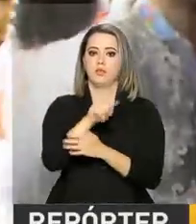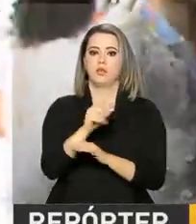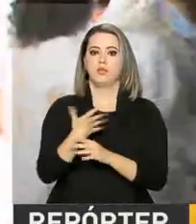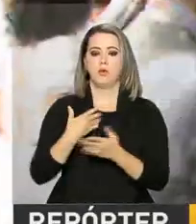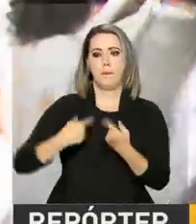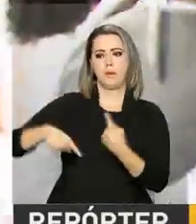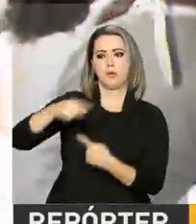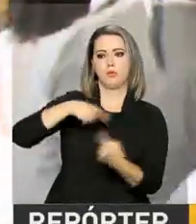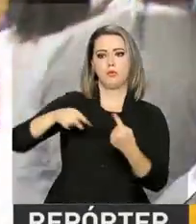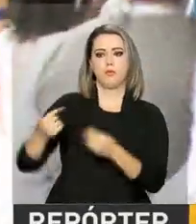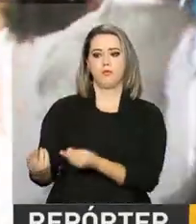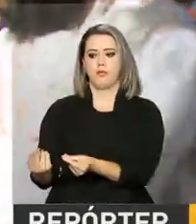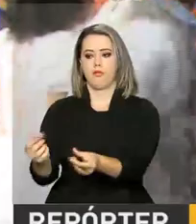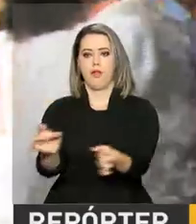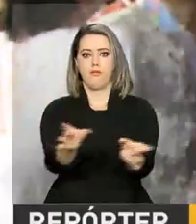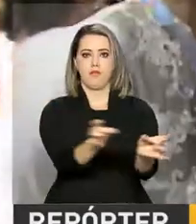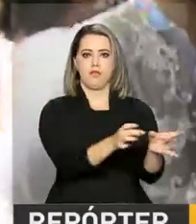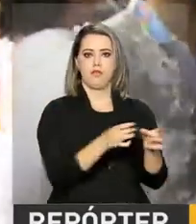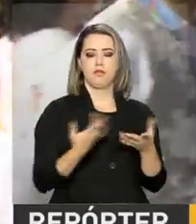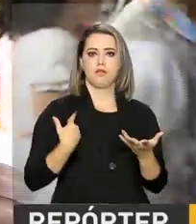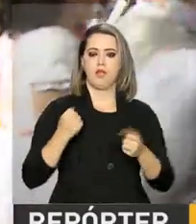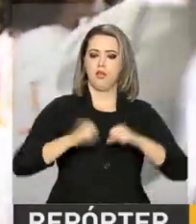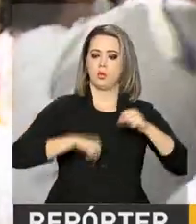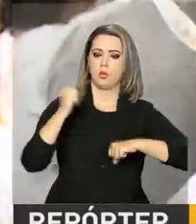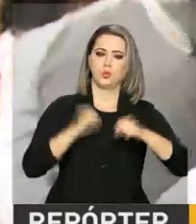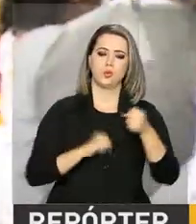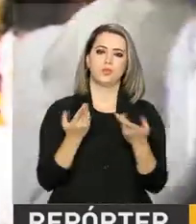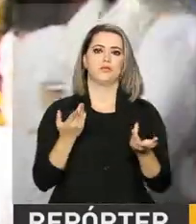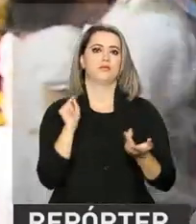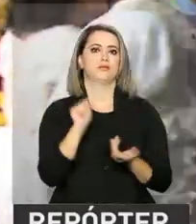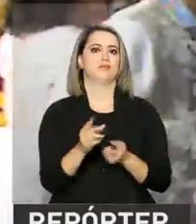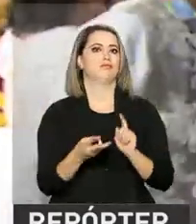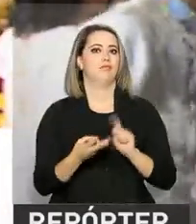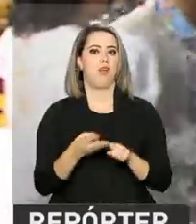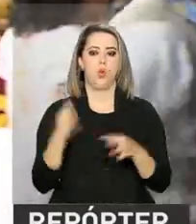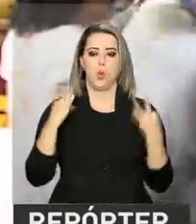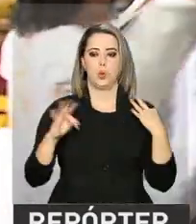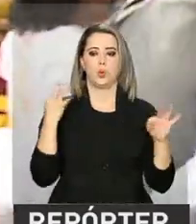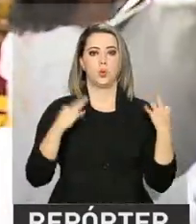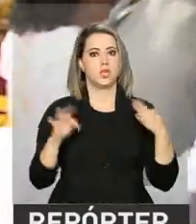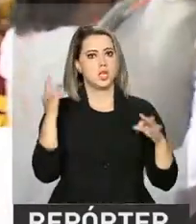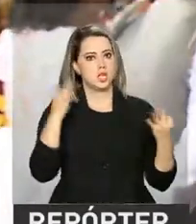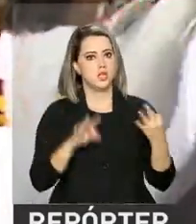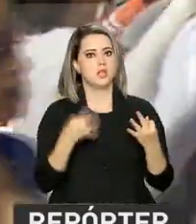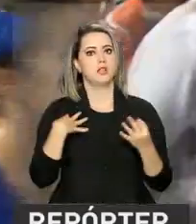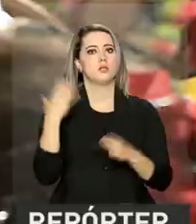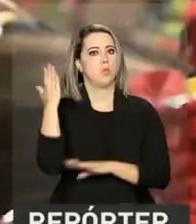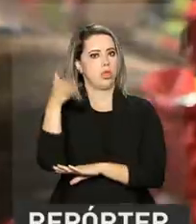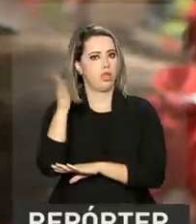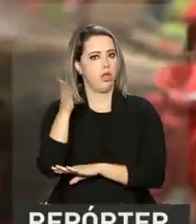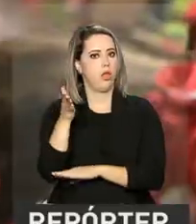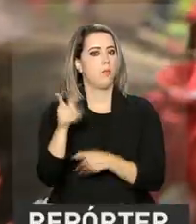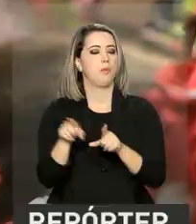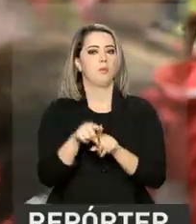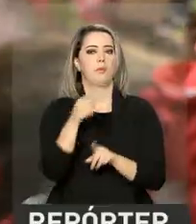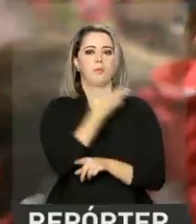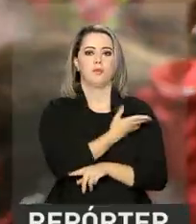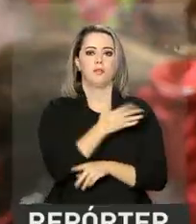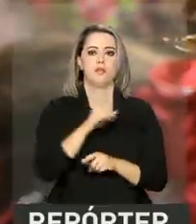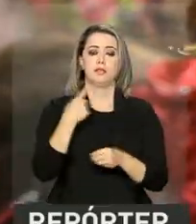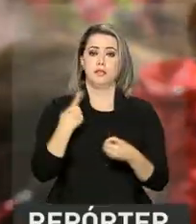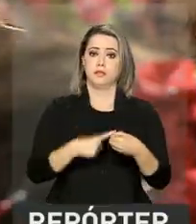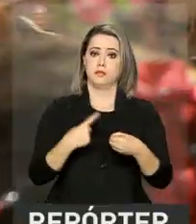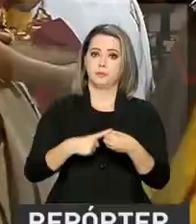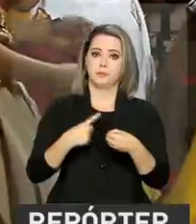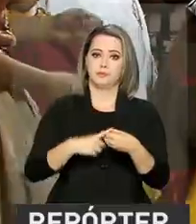fomentam o comércio, fomentam a indústria, fomentam o turismo no ponto de vista da hotelaria. Em algumas cidades